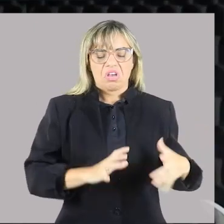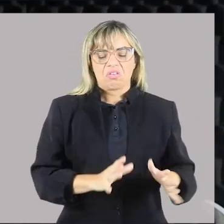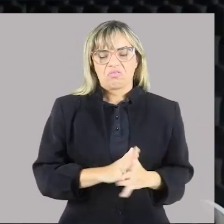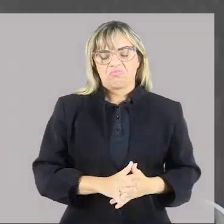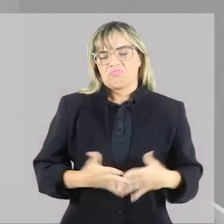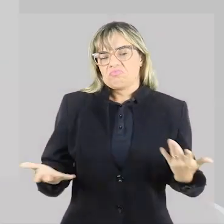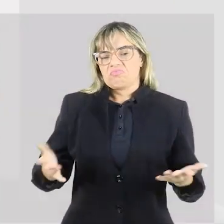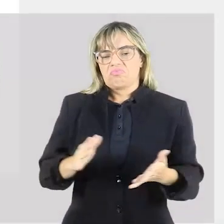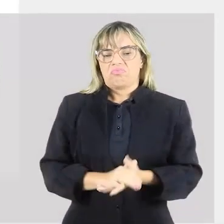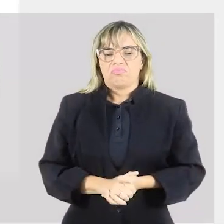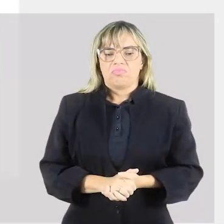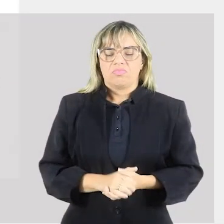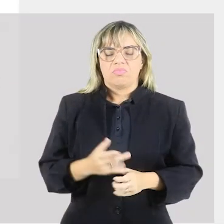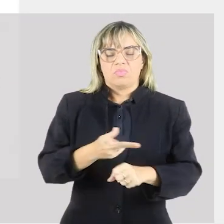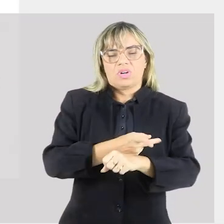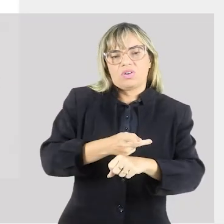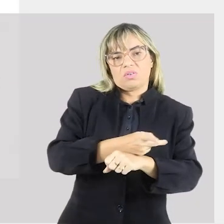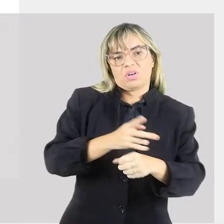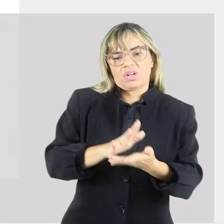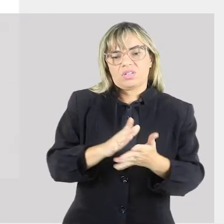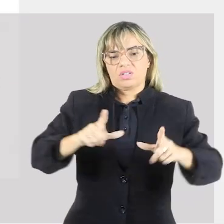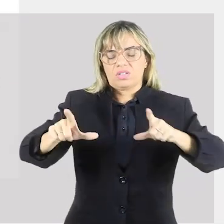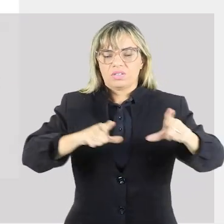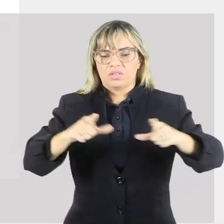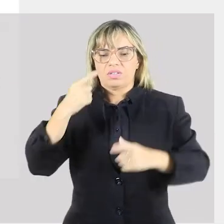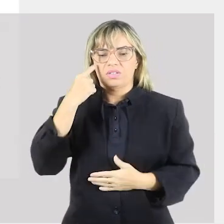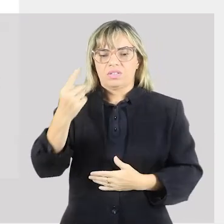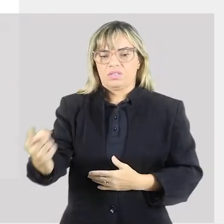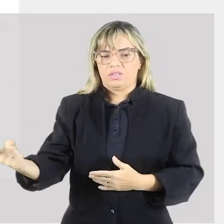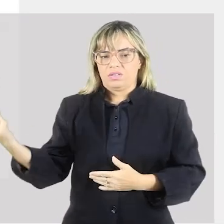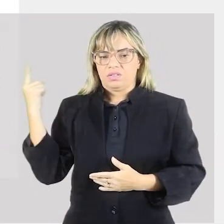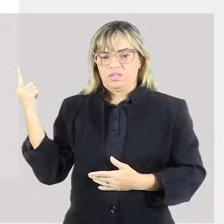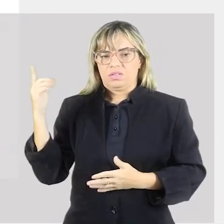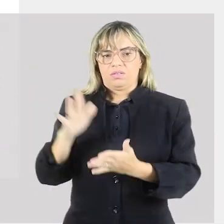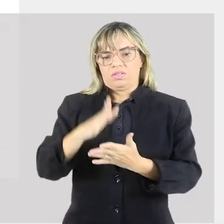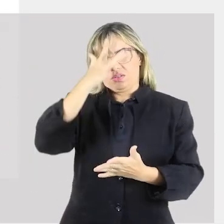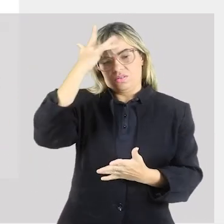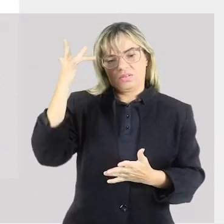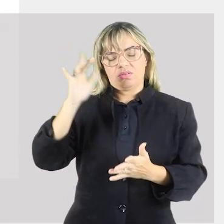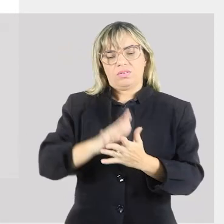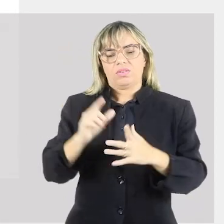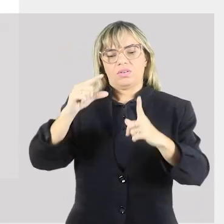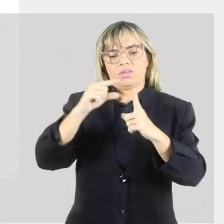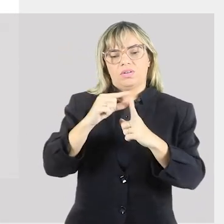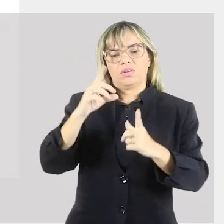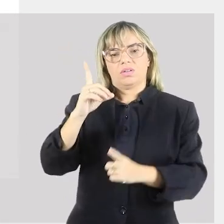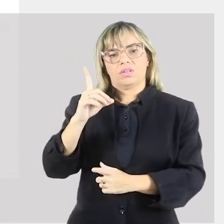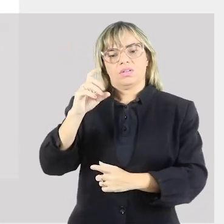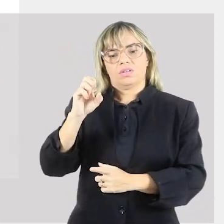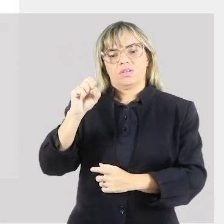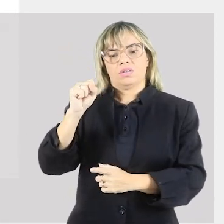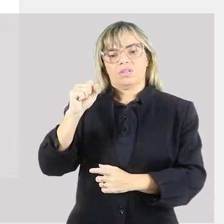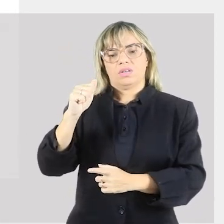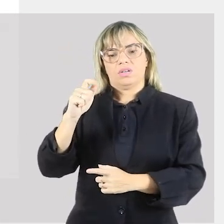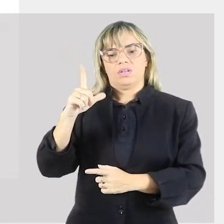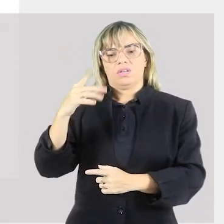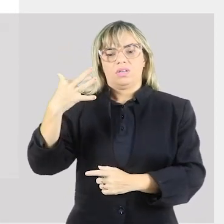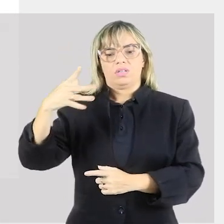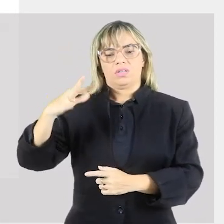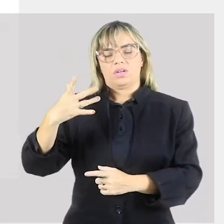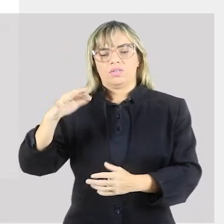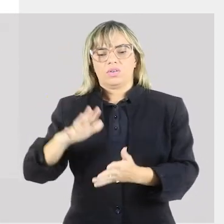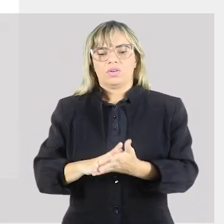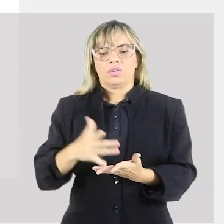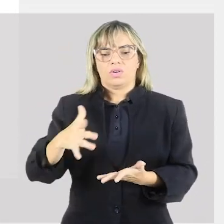emprego. Essas pessoas são consideradas desalentadas. Quem gostaria de trabalhar, porém, não procura